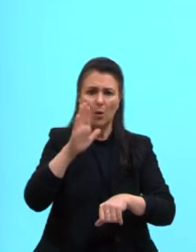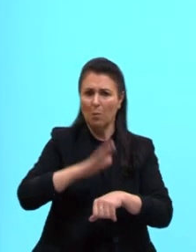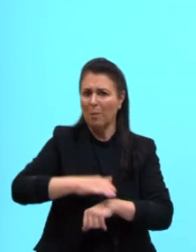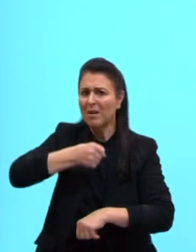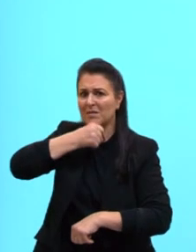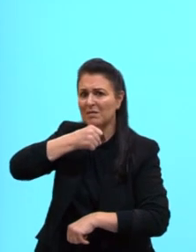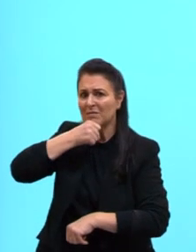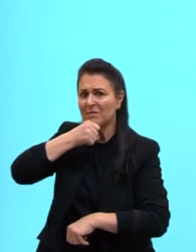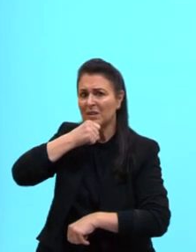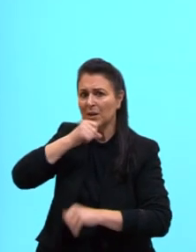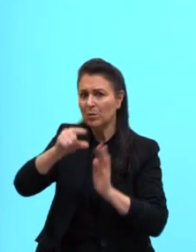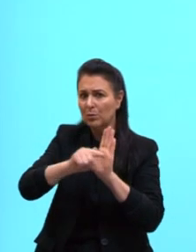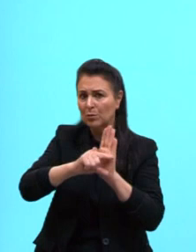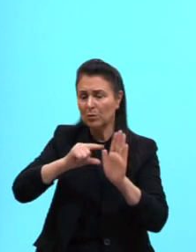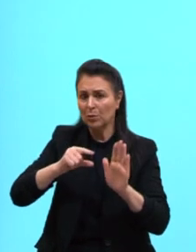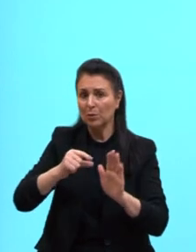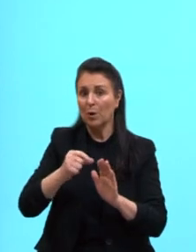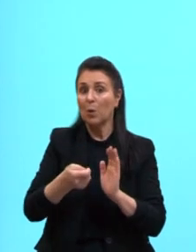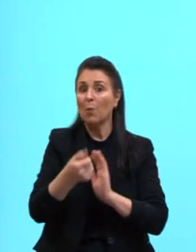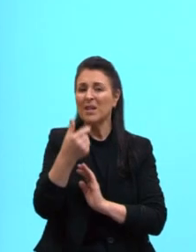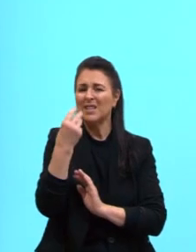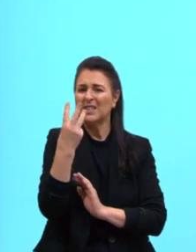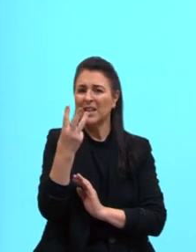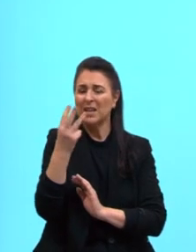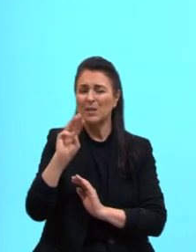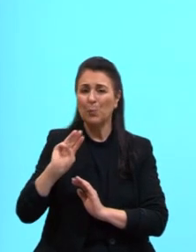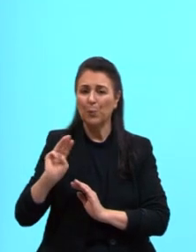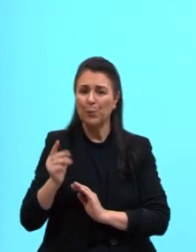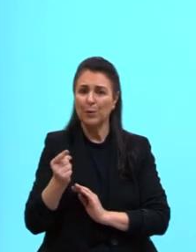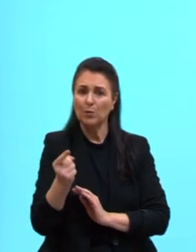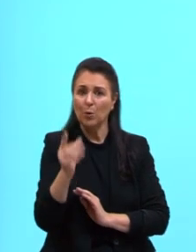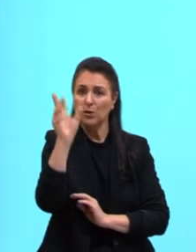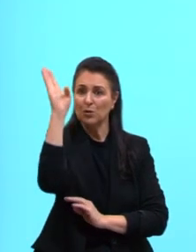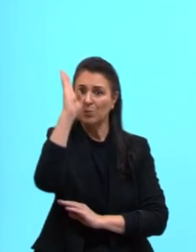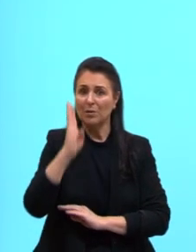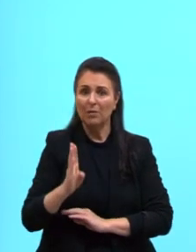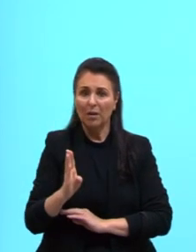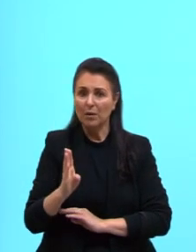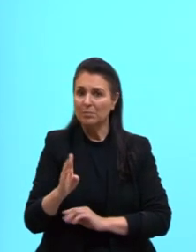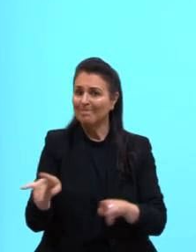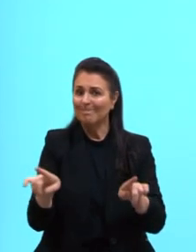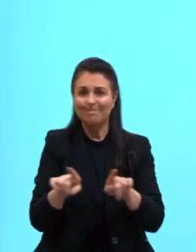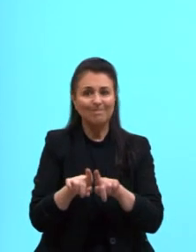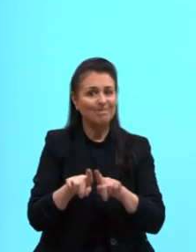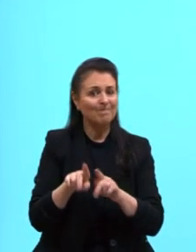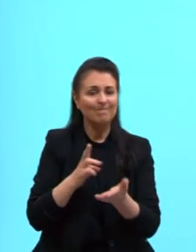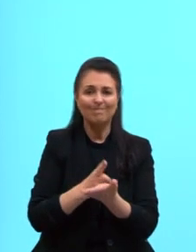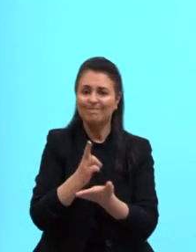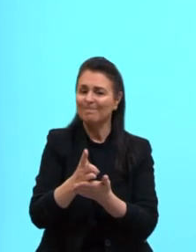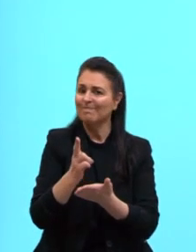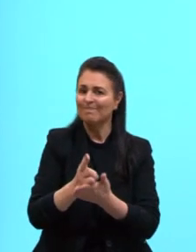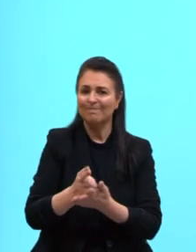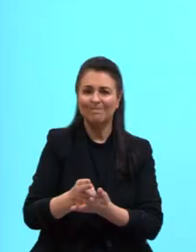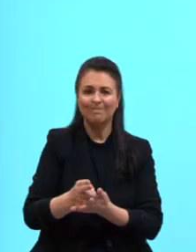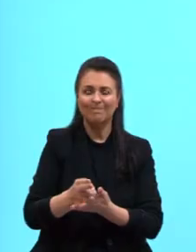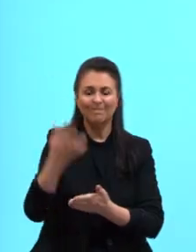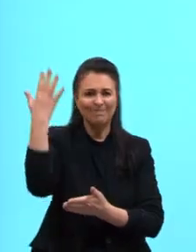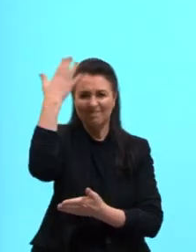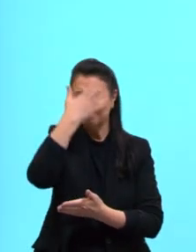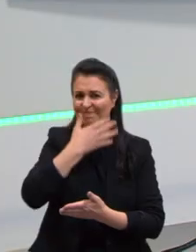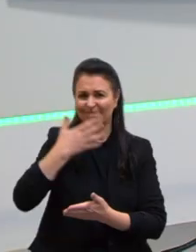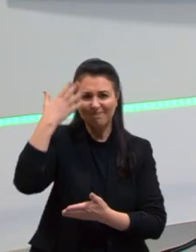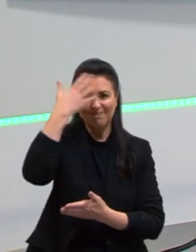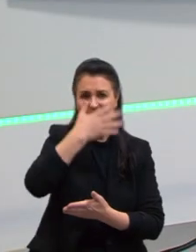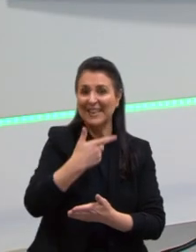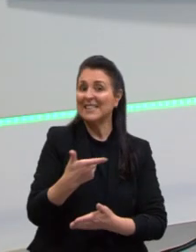Ramos, quase 3 milhões de brasileiros continuam por ser invisibilizados. O que são indivíduos